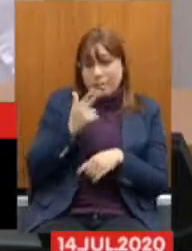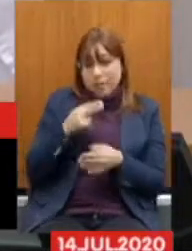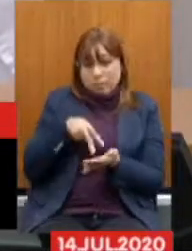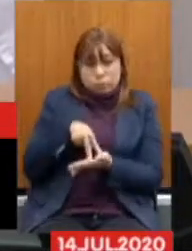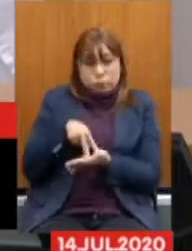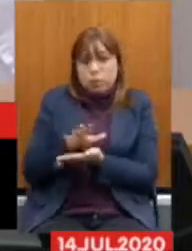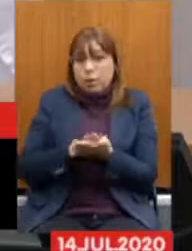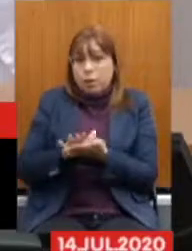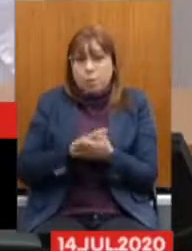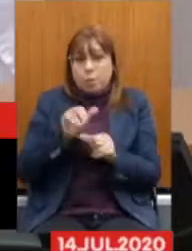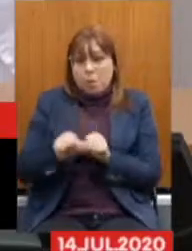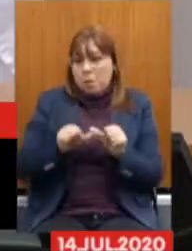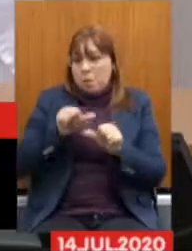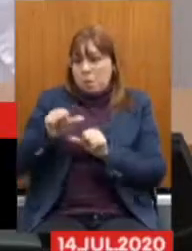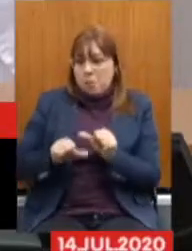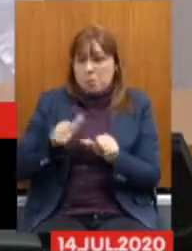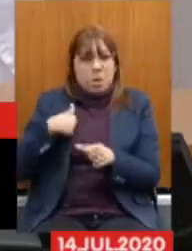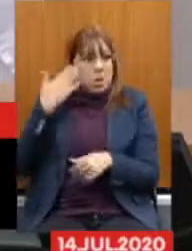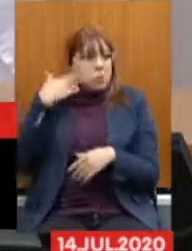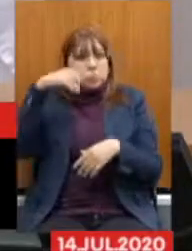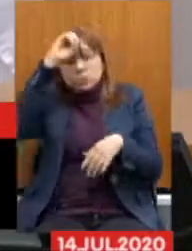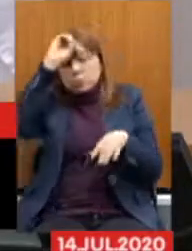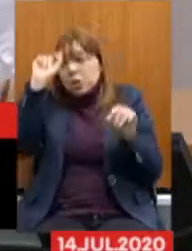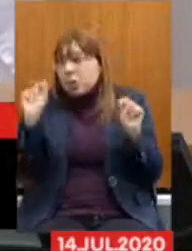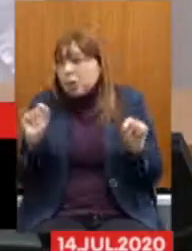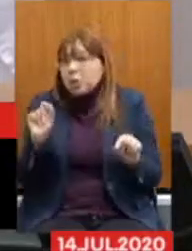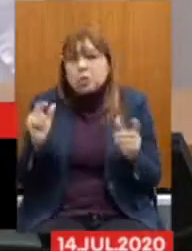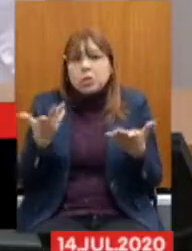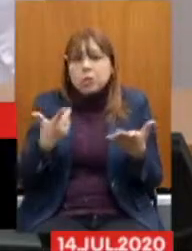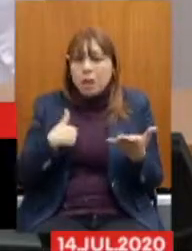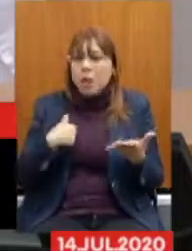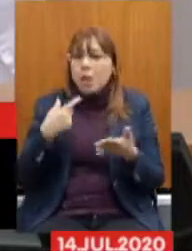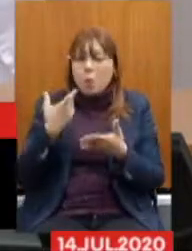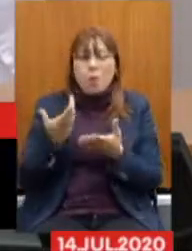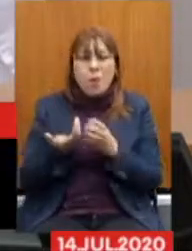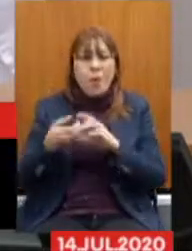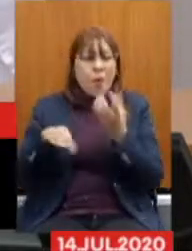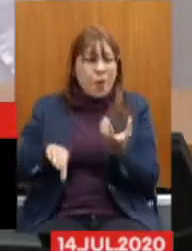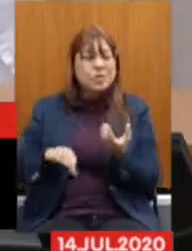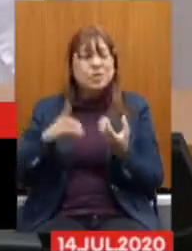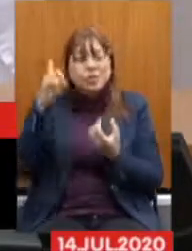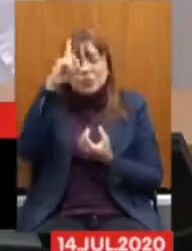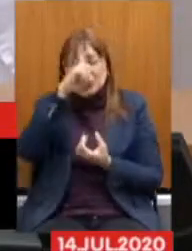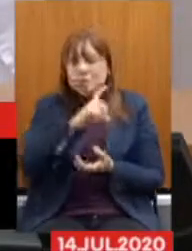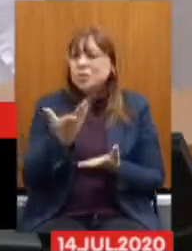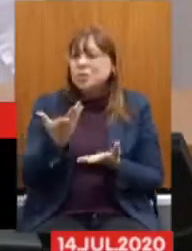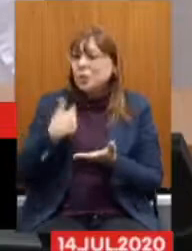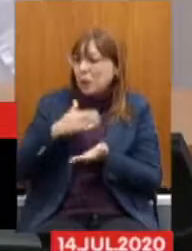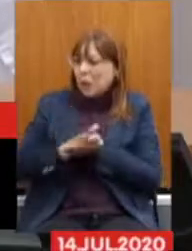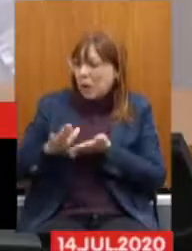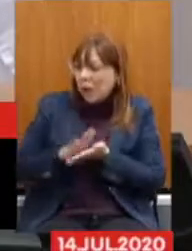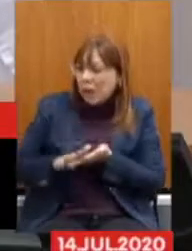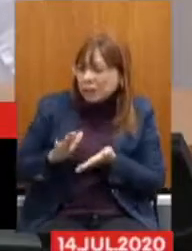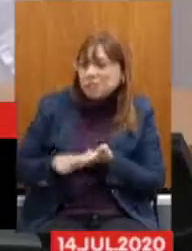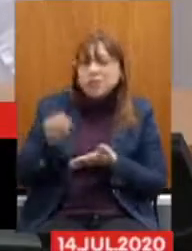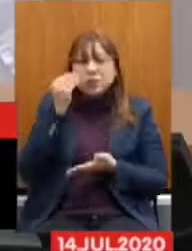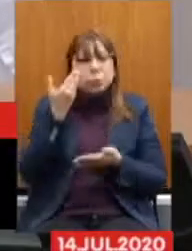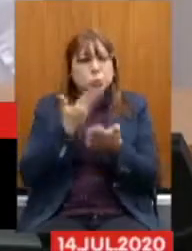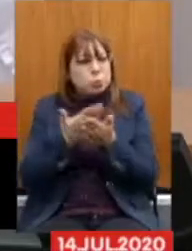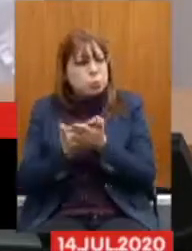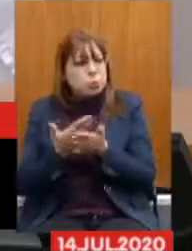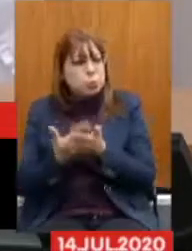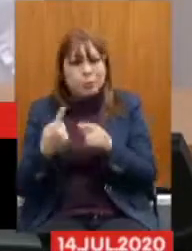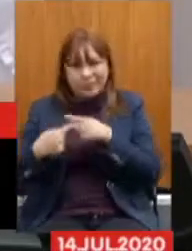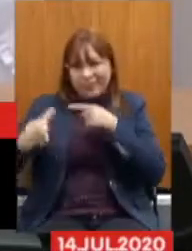tempo inteiro É não saber mais Você entrou Fez um concurso público Difícil Investiu Né? Num concurso público Que é